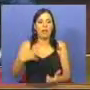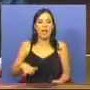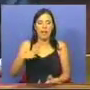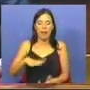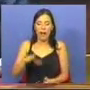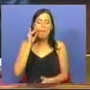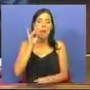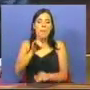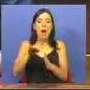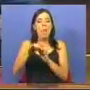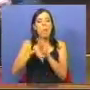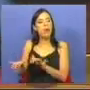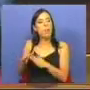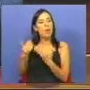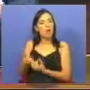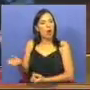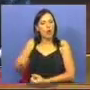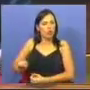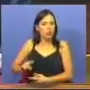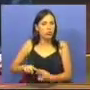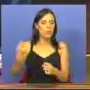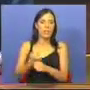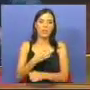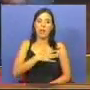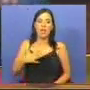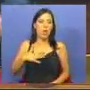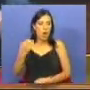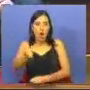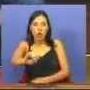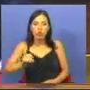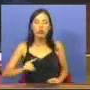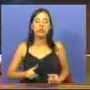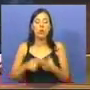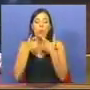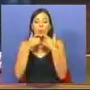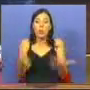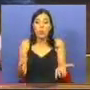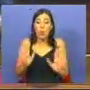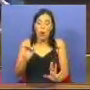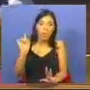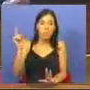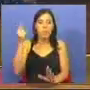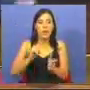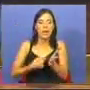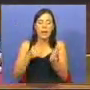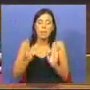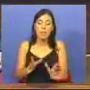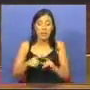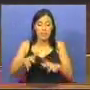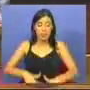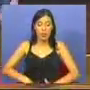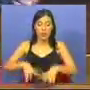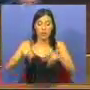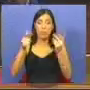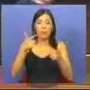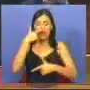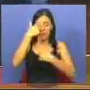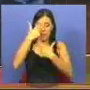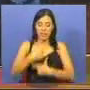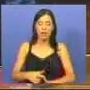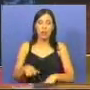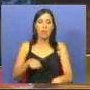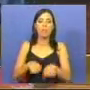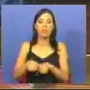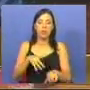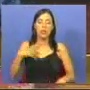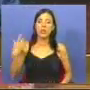mas não houve para os programas sociais, não houve para os serviços de saúde, não houve para tudo aquilo que era necessário realmente para o desenvolvimento da cidadania e de